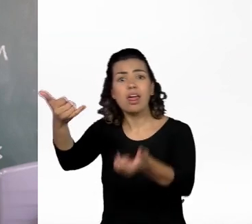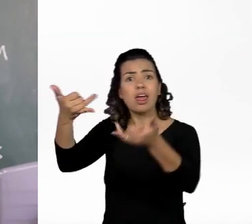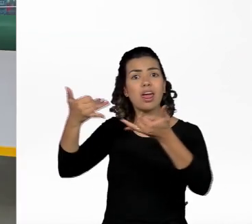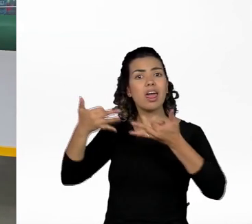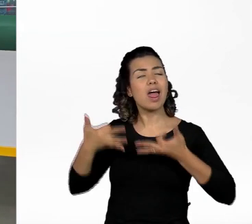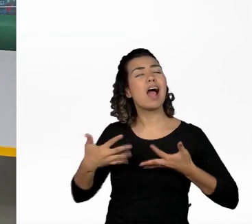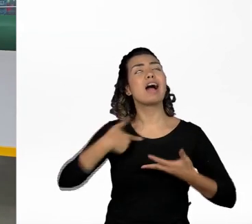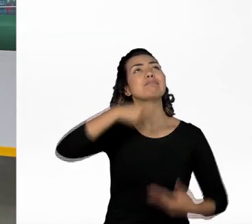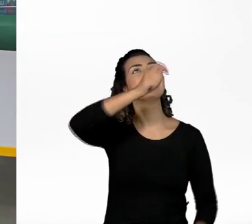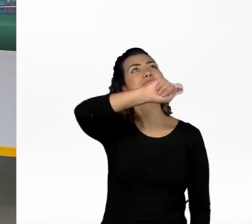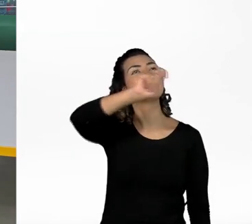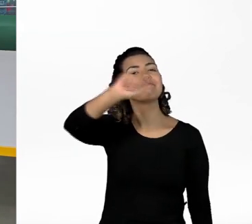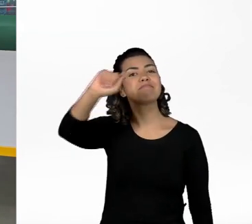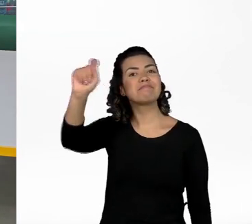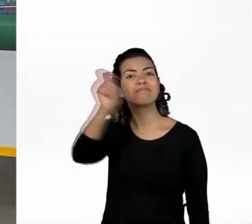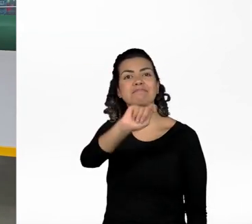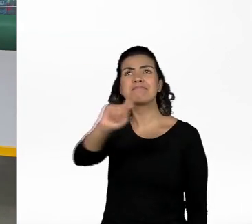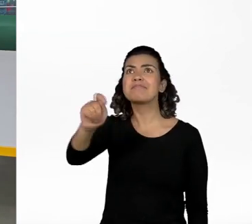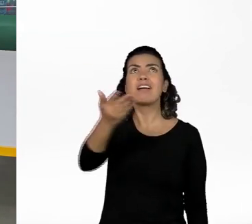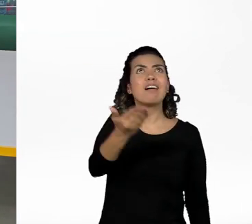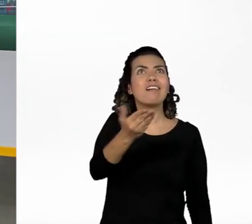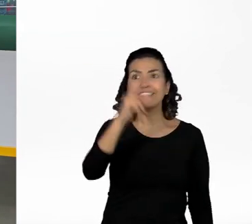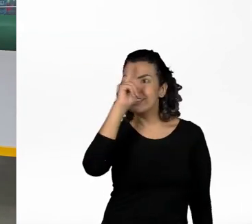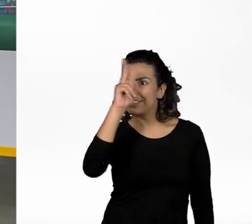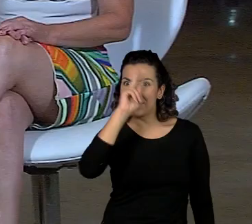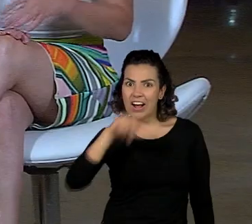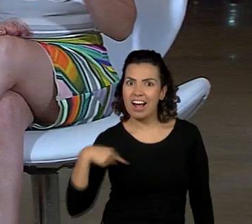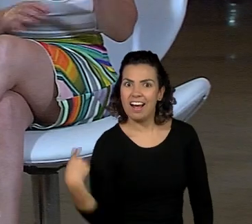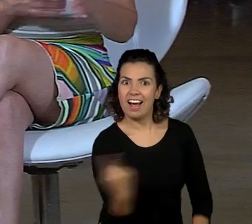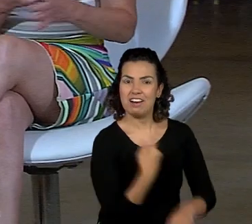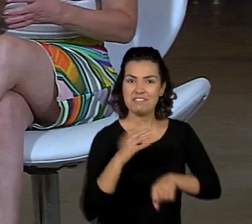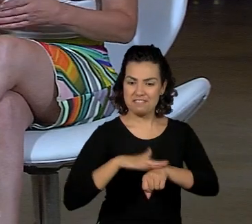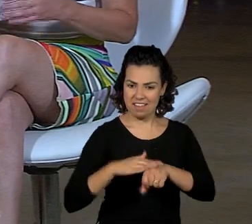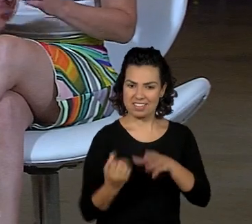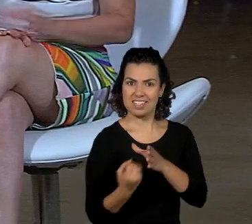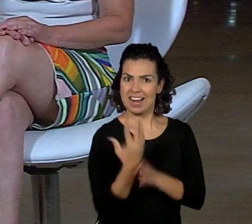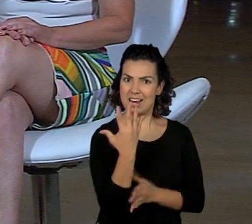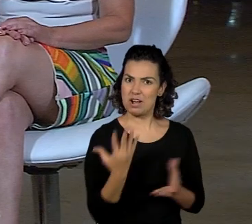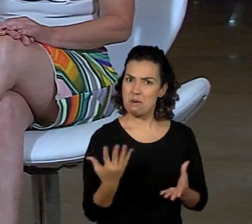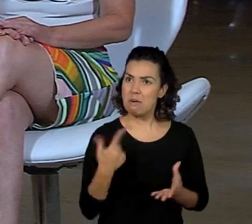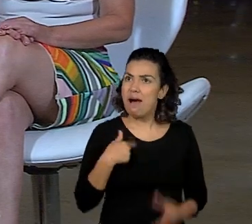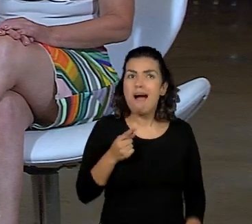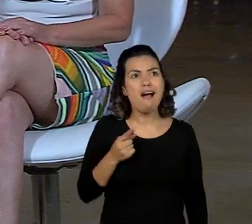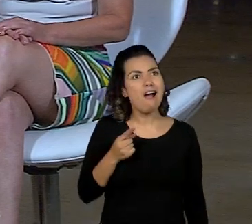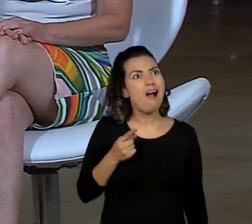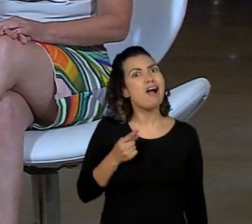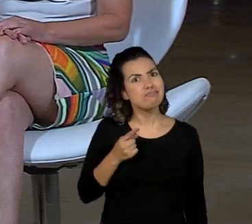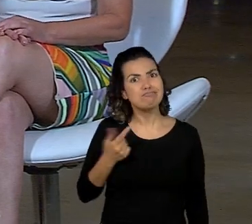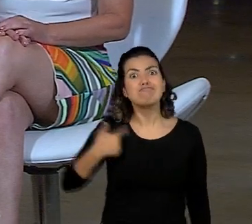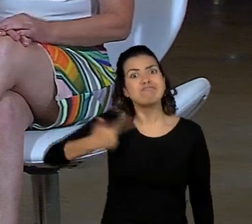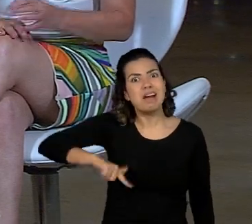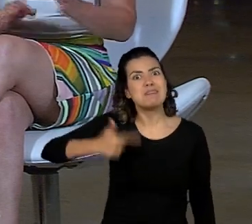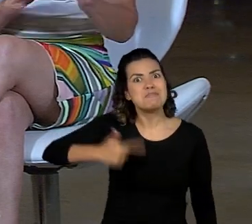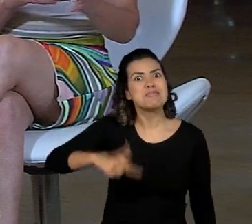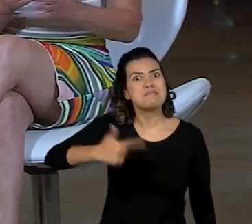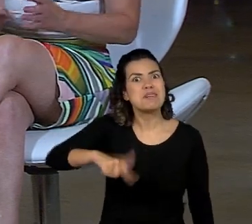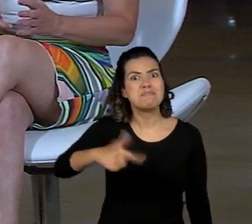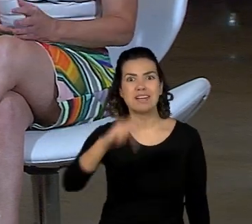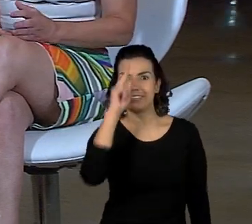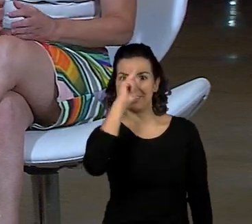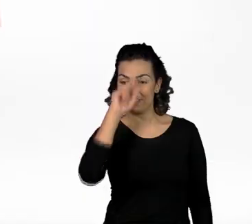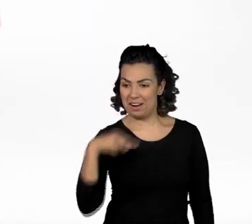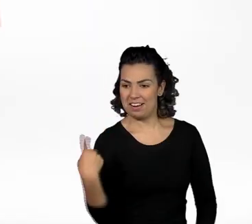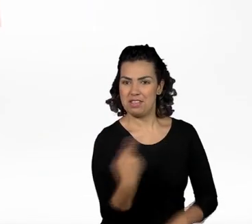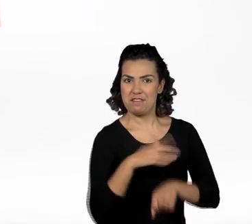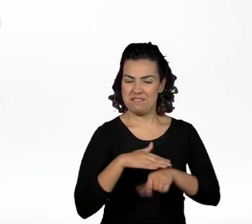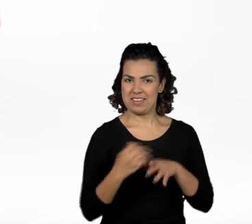e o desfecho. E ali estava a nossa história. Aí passamos a criar histórias regularmente. E no final do